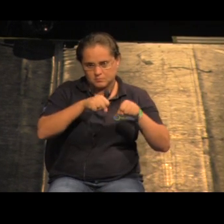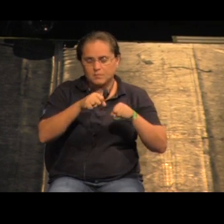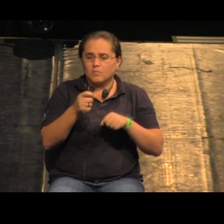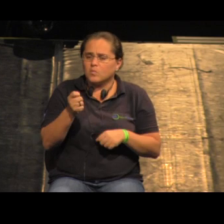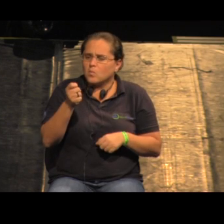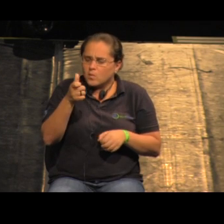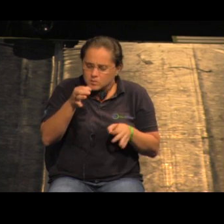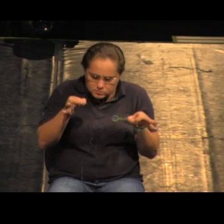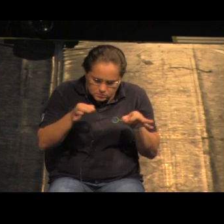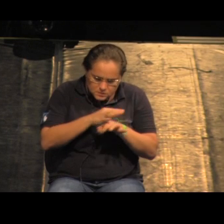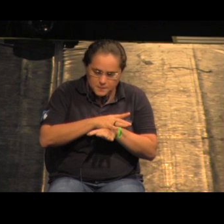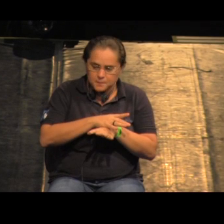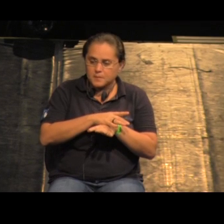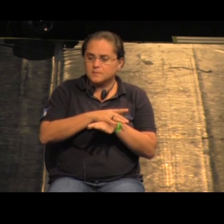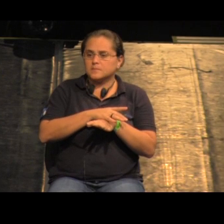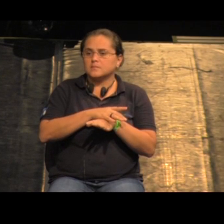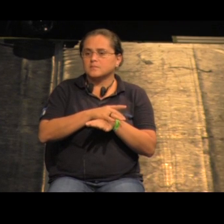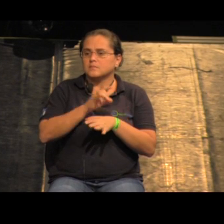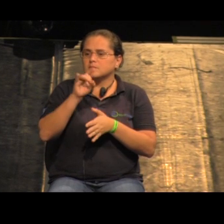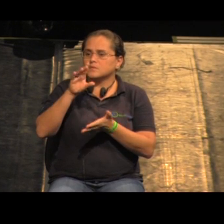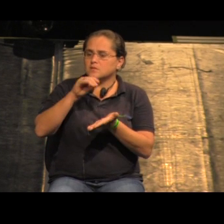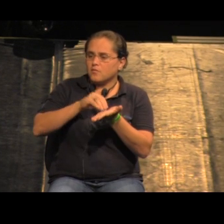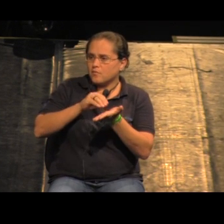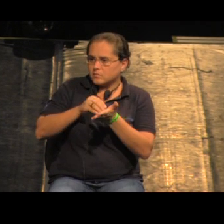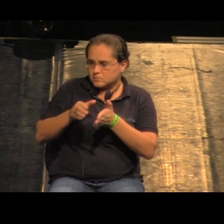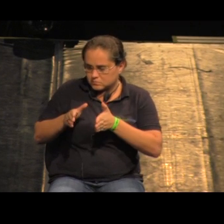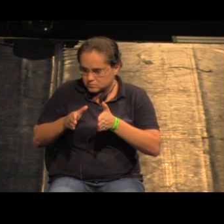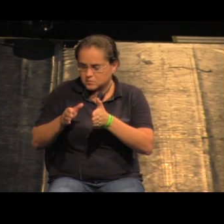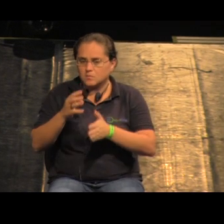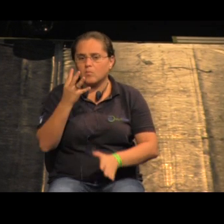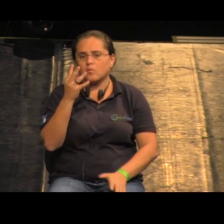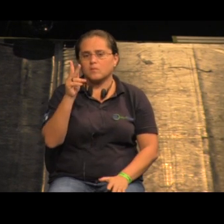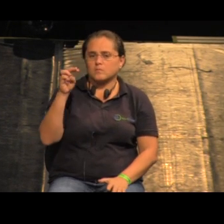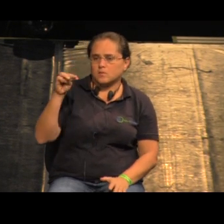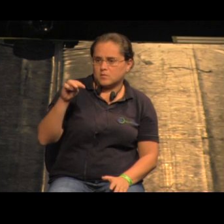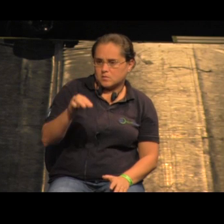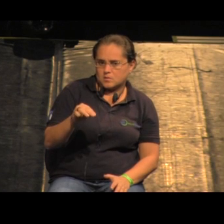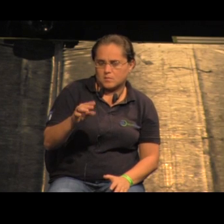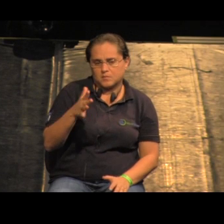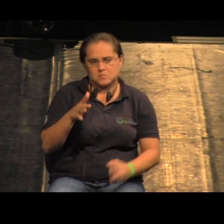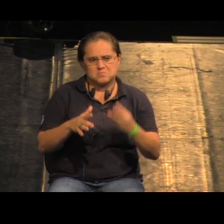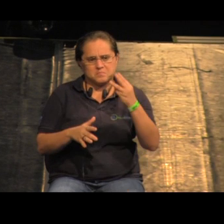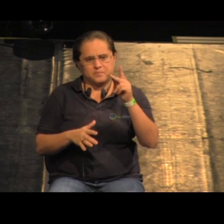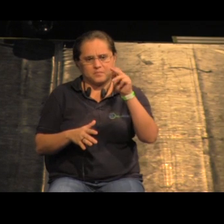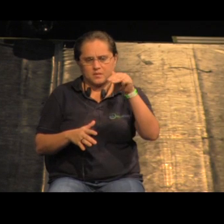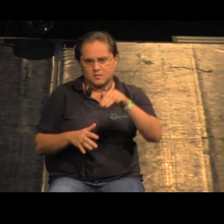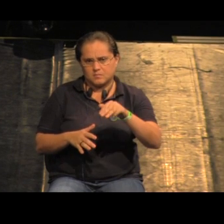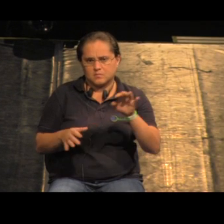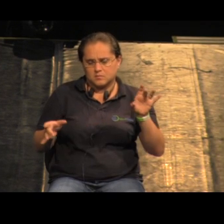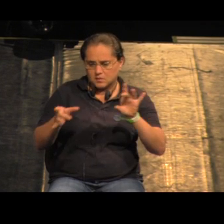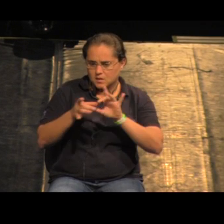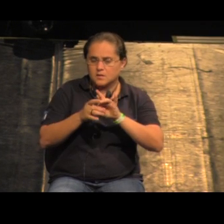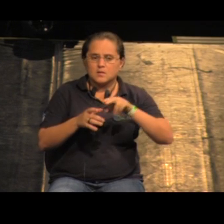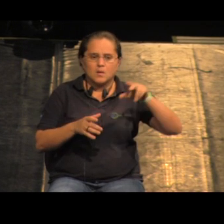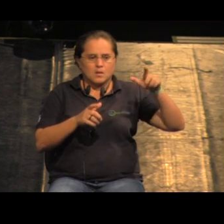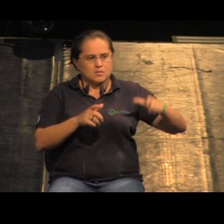quase completo muito interessante só falta um trecho de quatro quilômetros mais precisamente 3,8 quilômetros que é a ligação